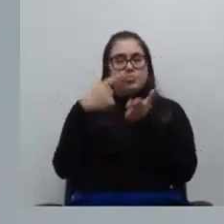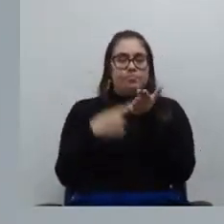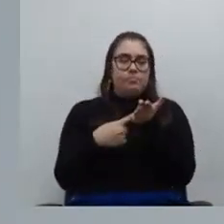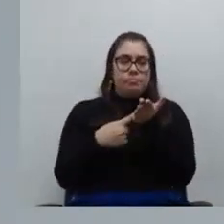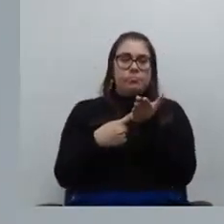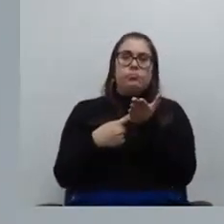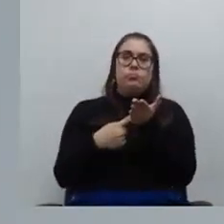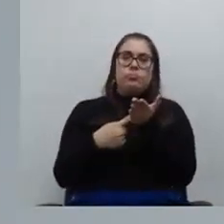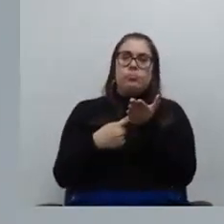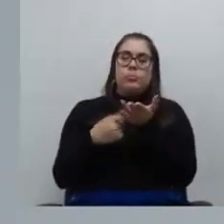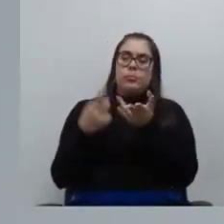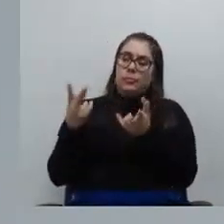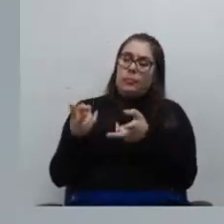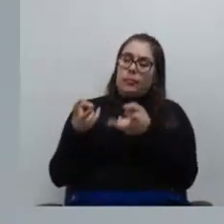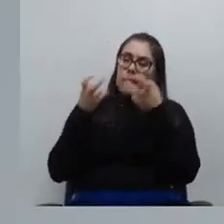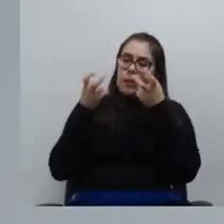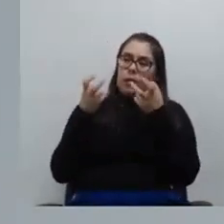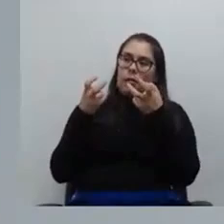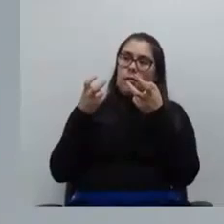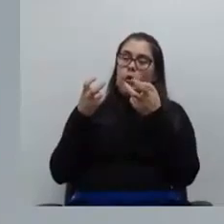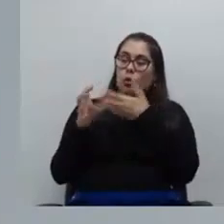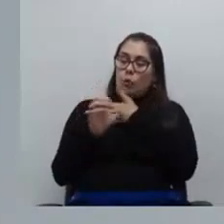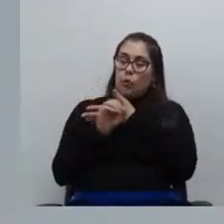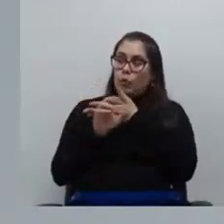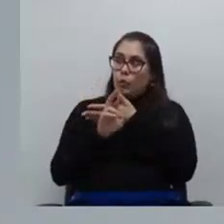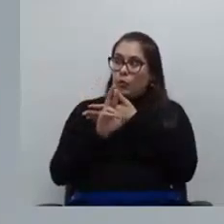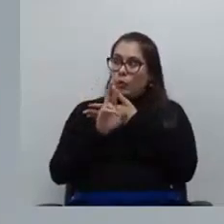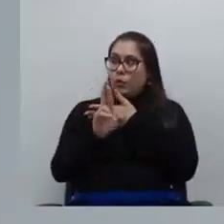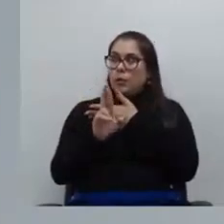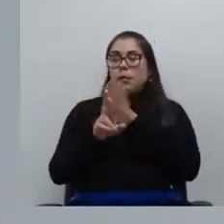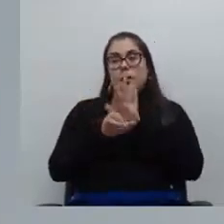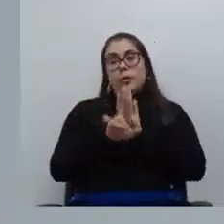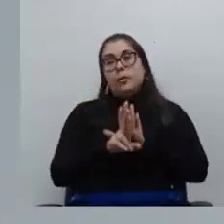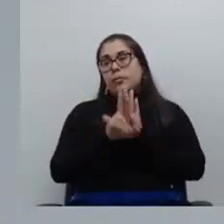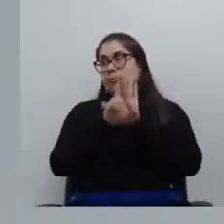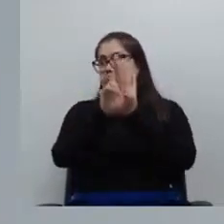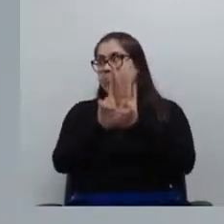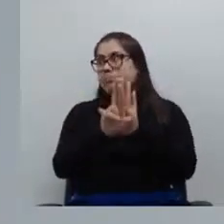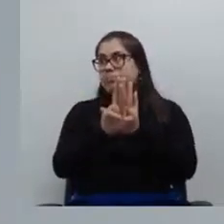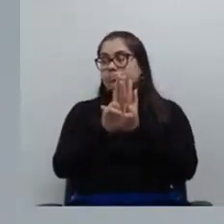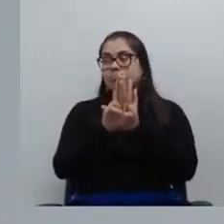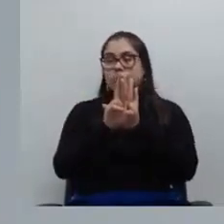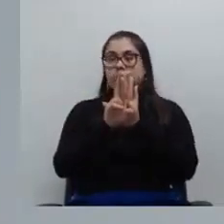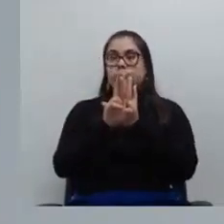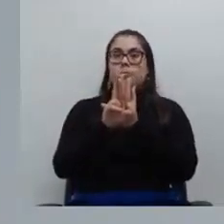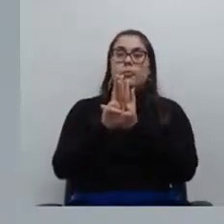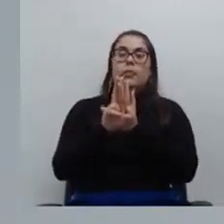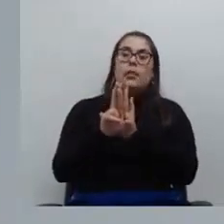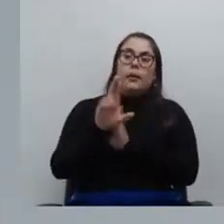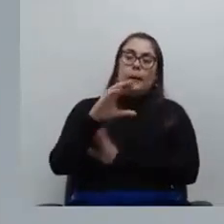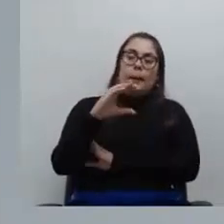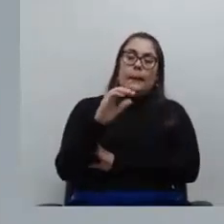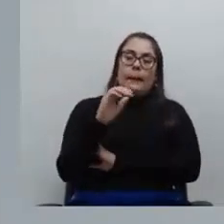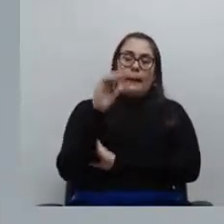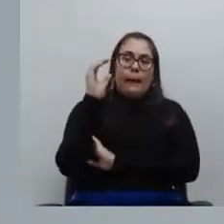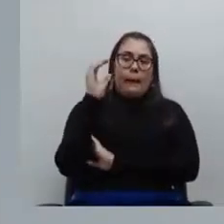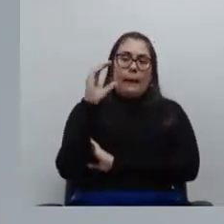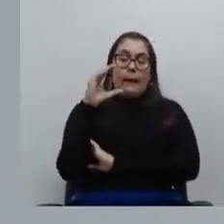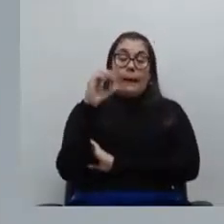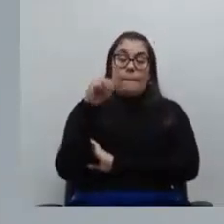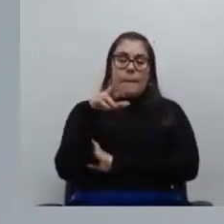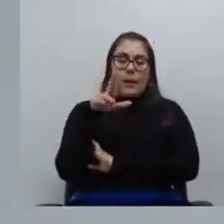escuta da sociedade civil da ouvidoria da defensoria pública representada pela ouvidora Camila Marques.